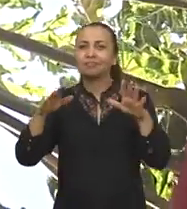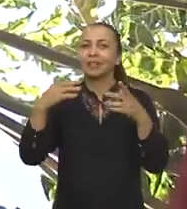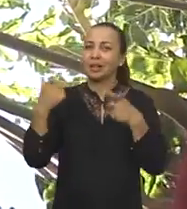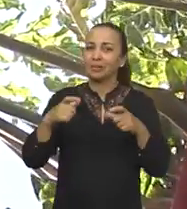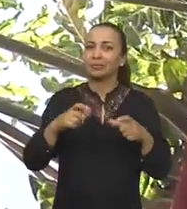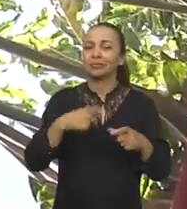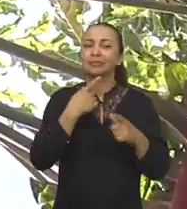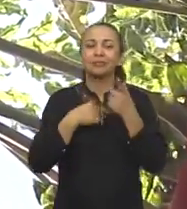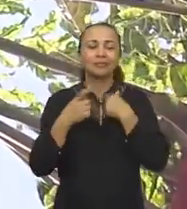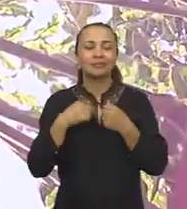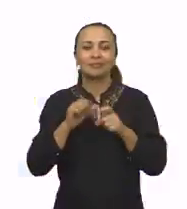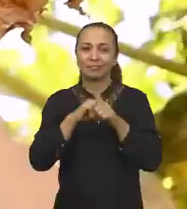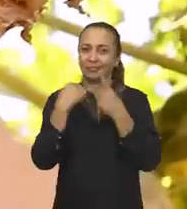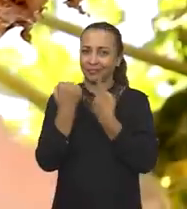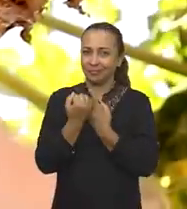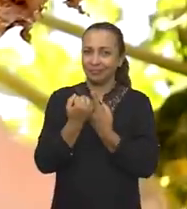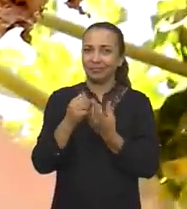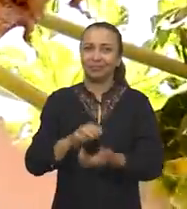às necessidades da sociedade.